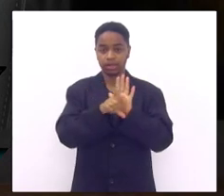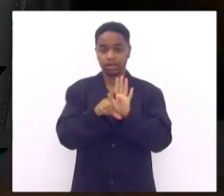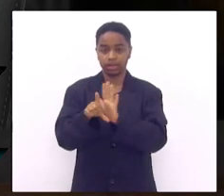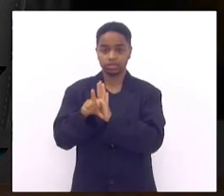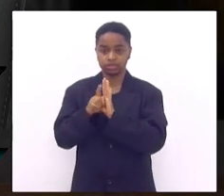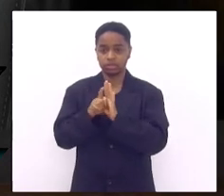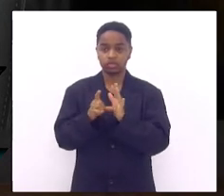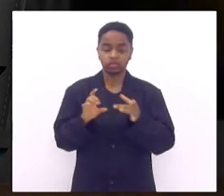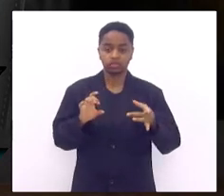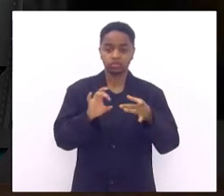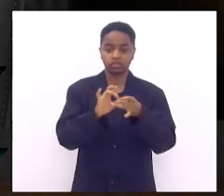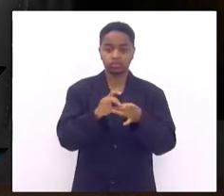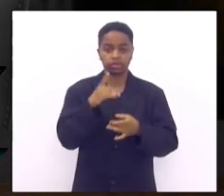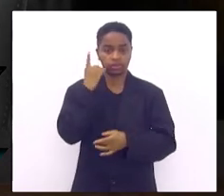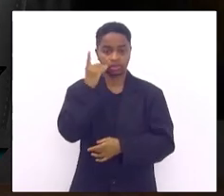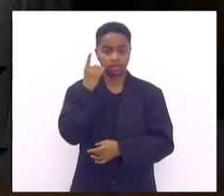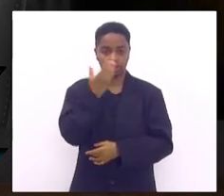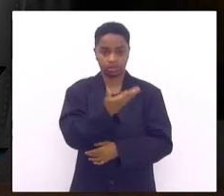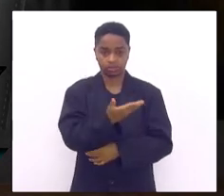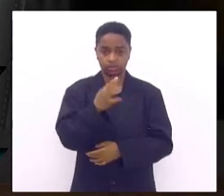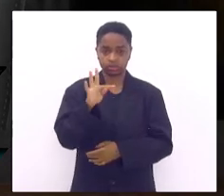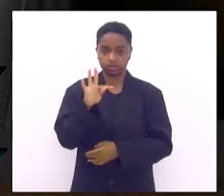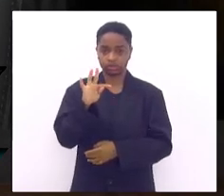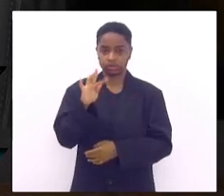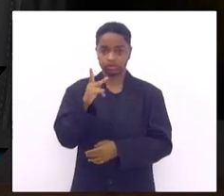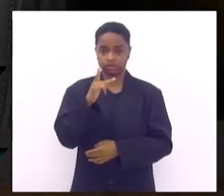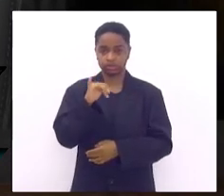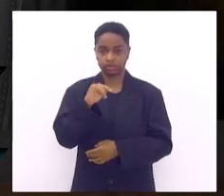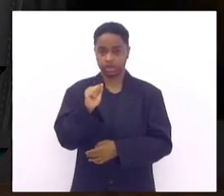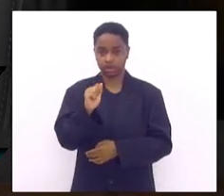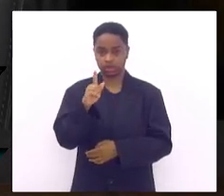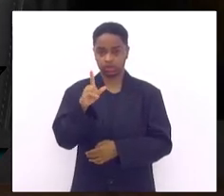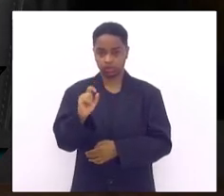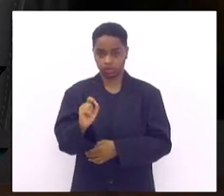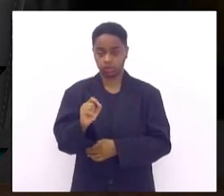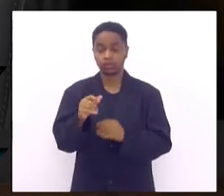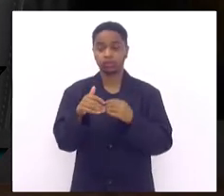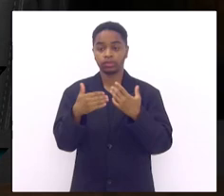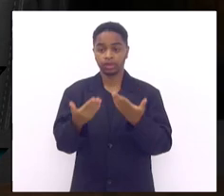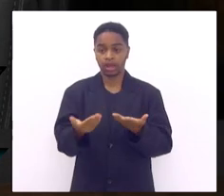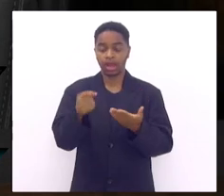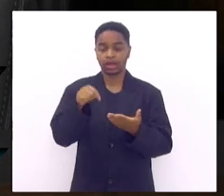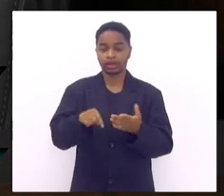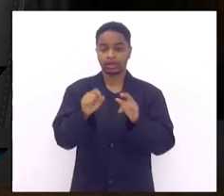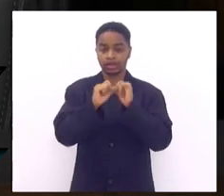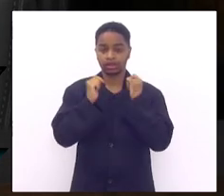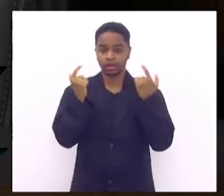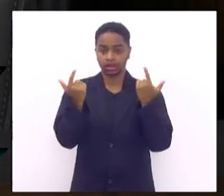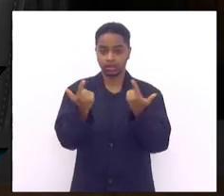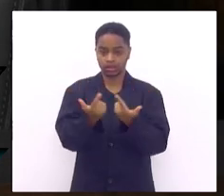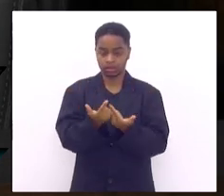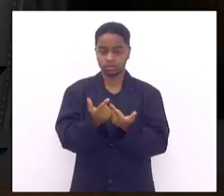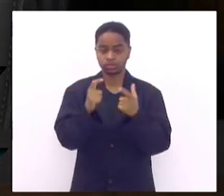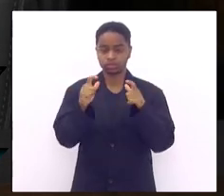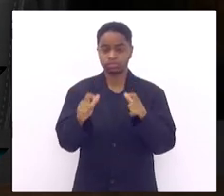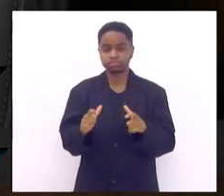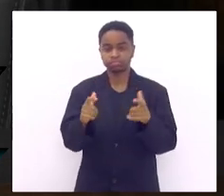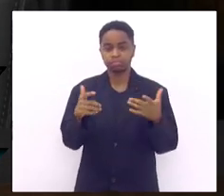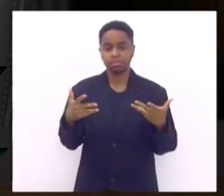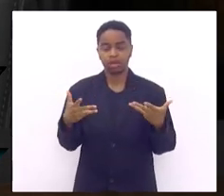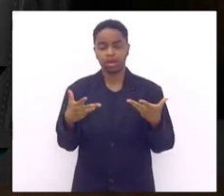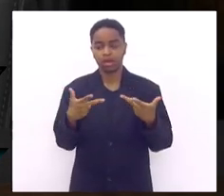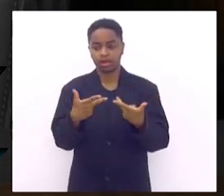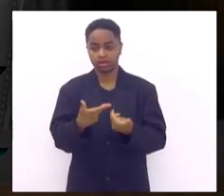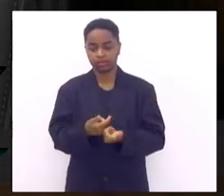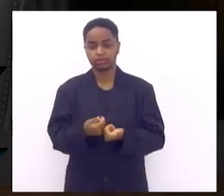lado do deputado Tiago Gagliasso e essa casa maravilhosa tem